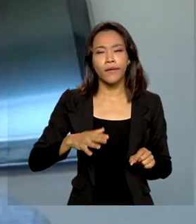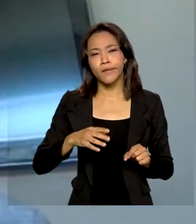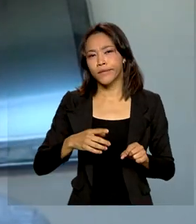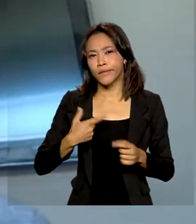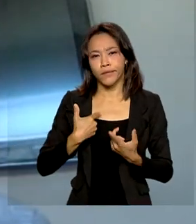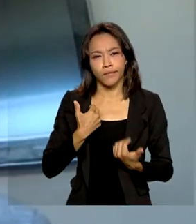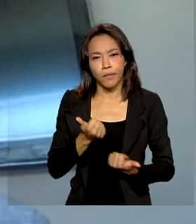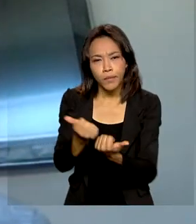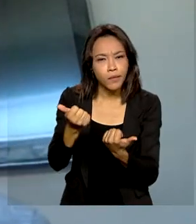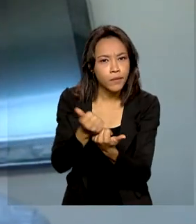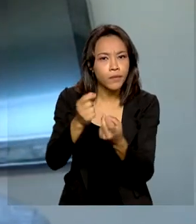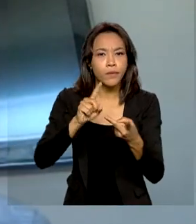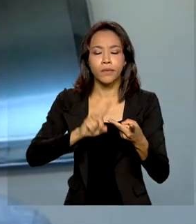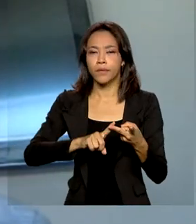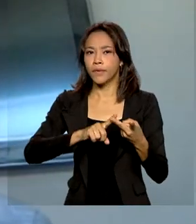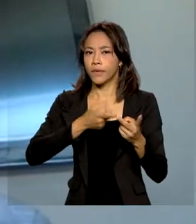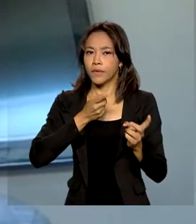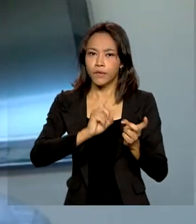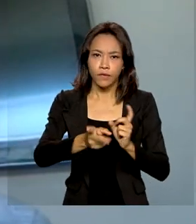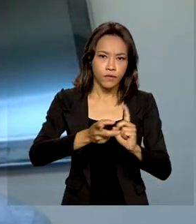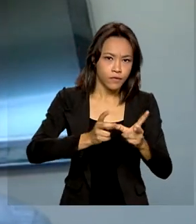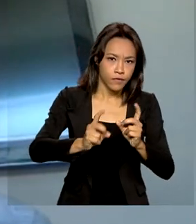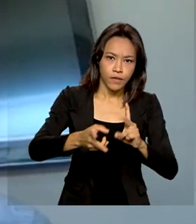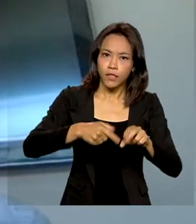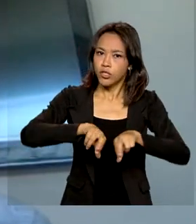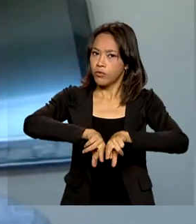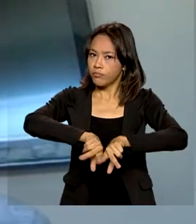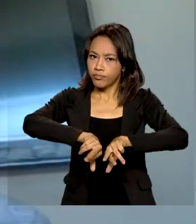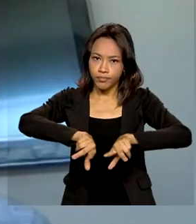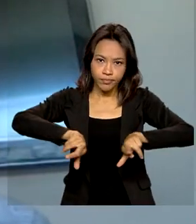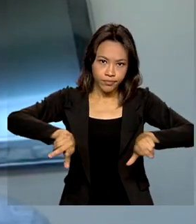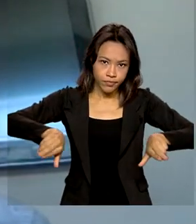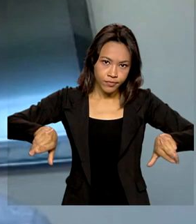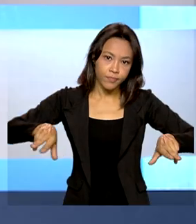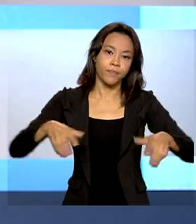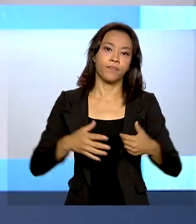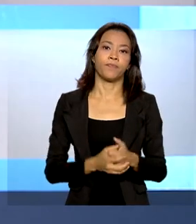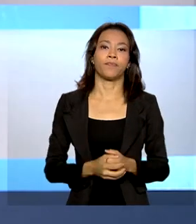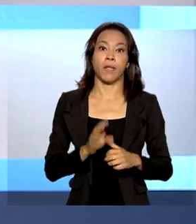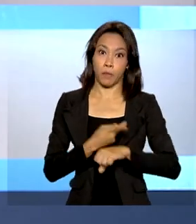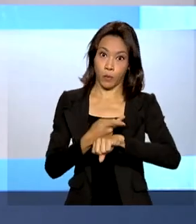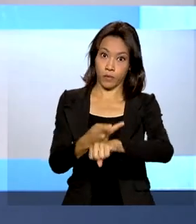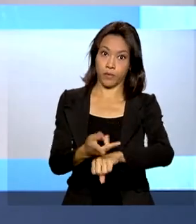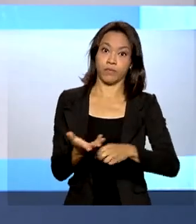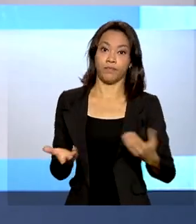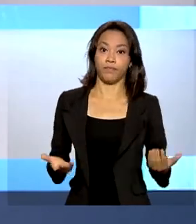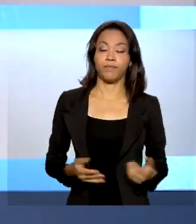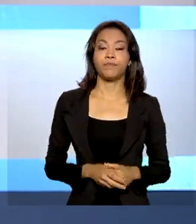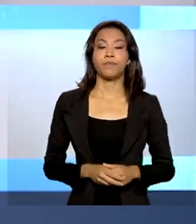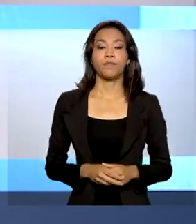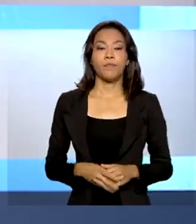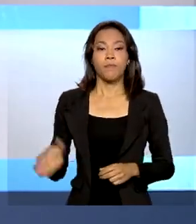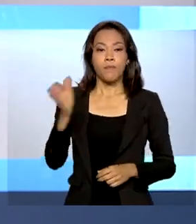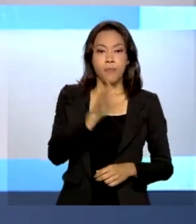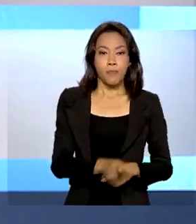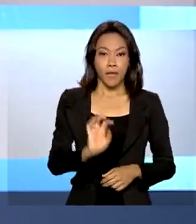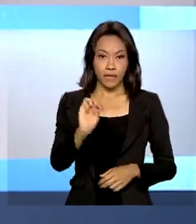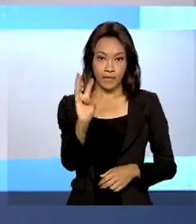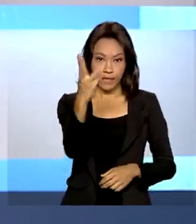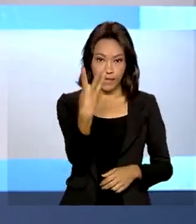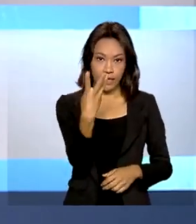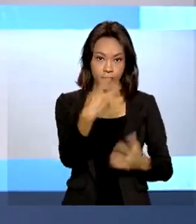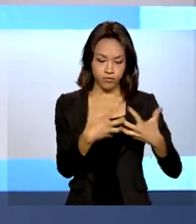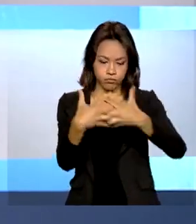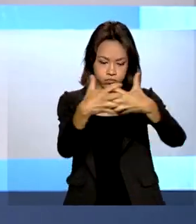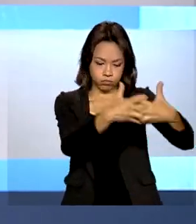comercialização, que são as linhas mais procuradas hoje. E três carretas do